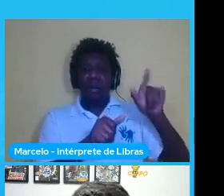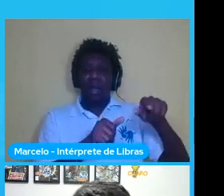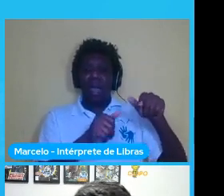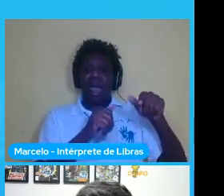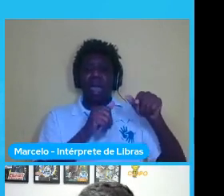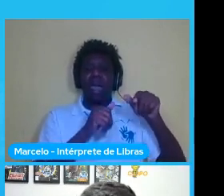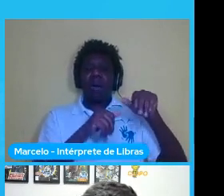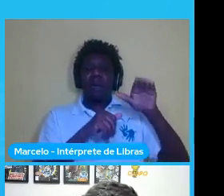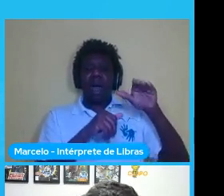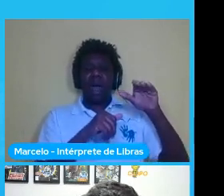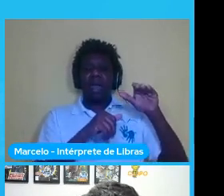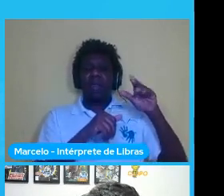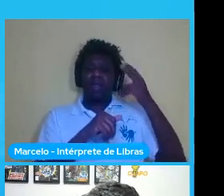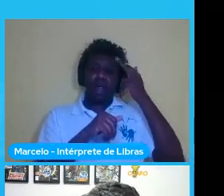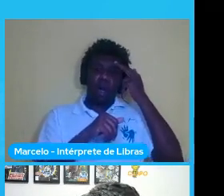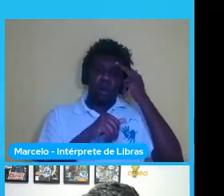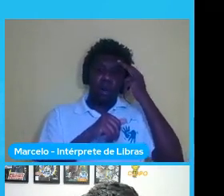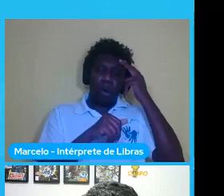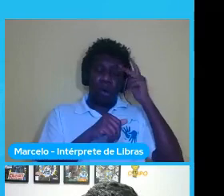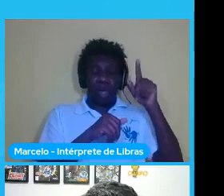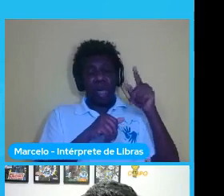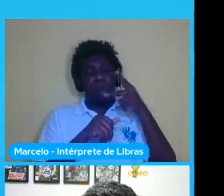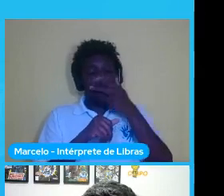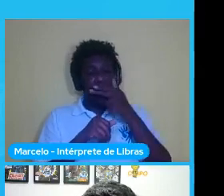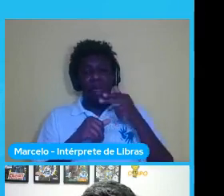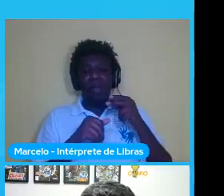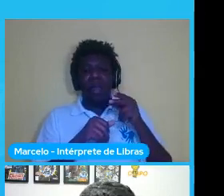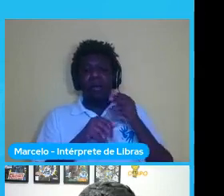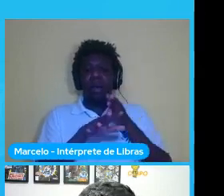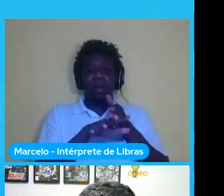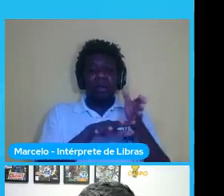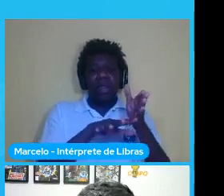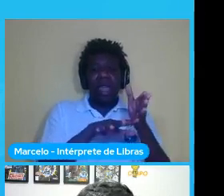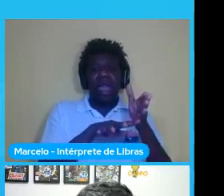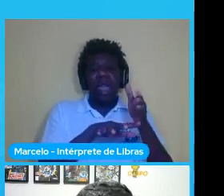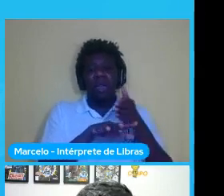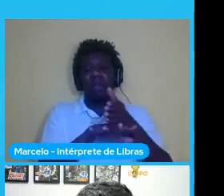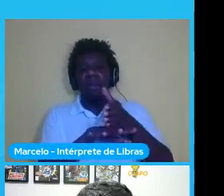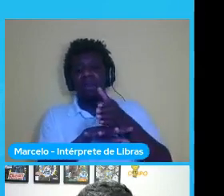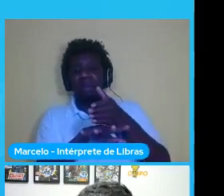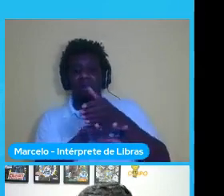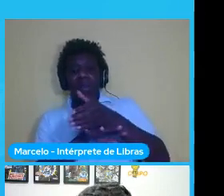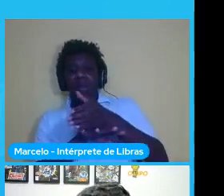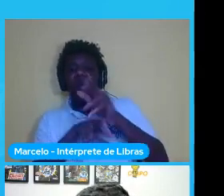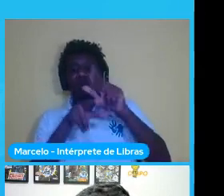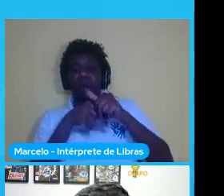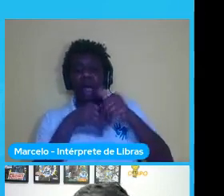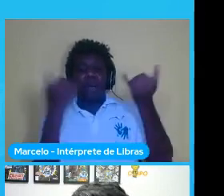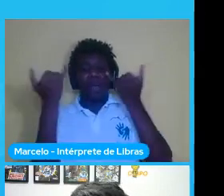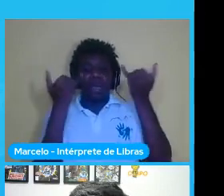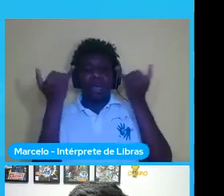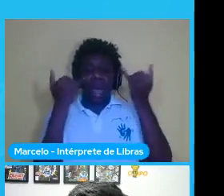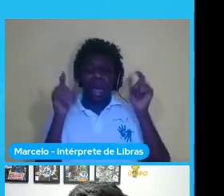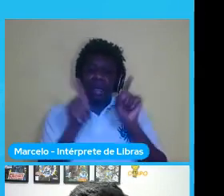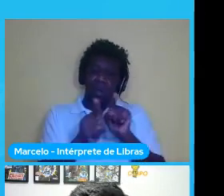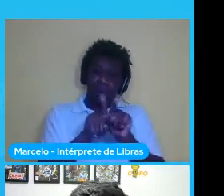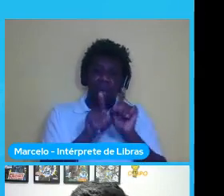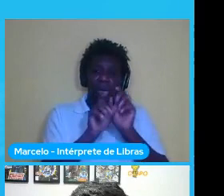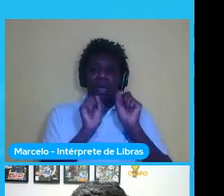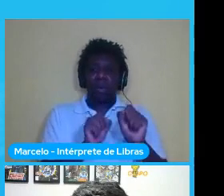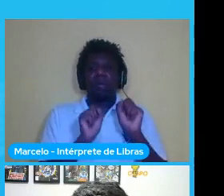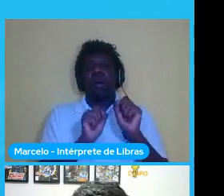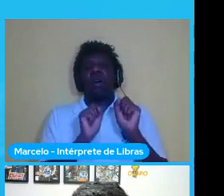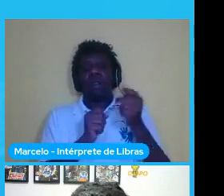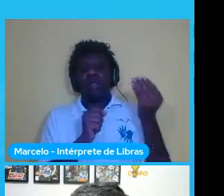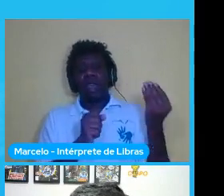enviesando os seus dados também então tem uma série de cuidados que devem ser colocados quando você está